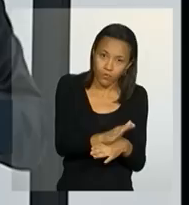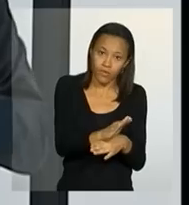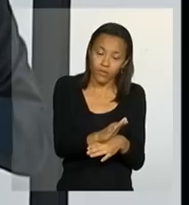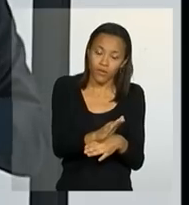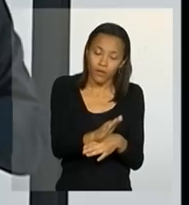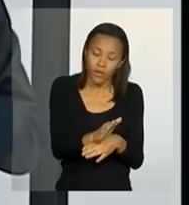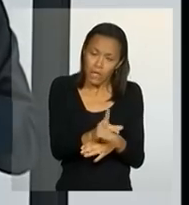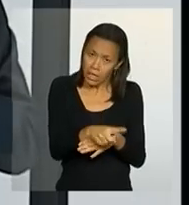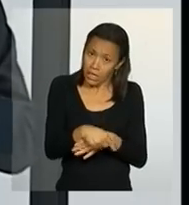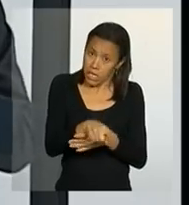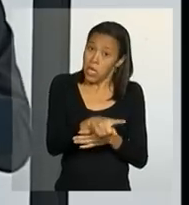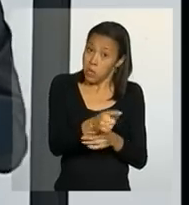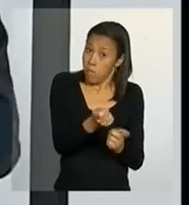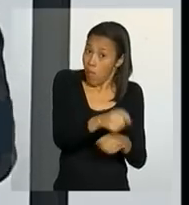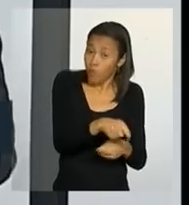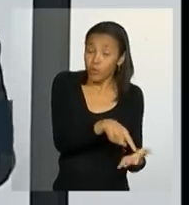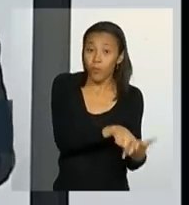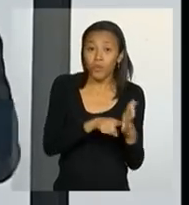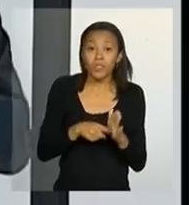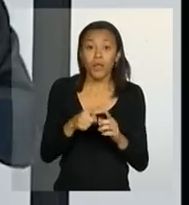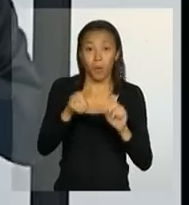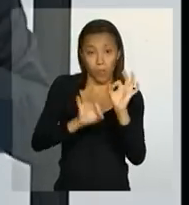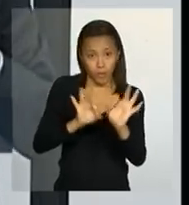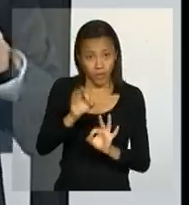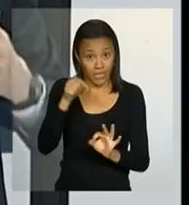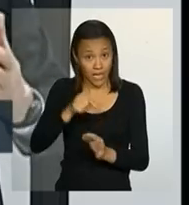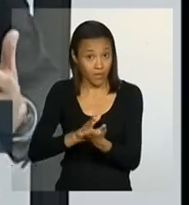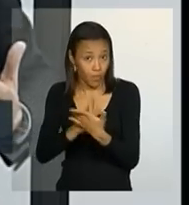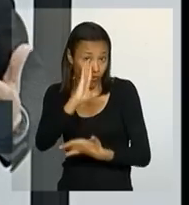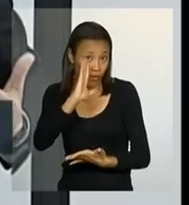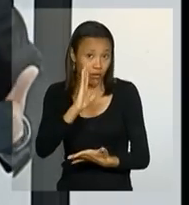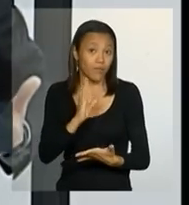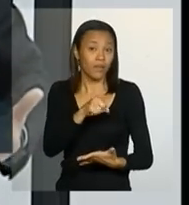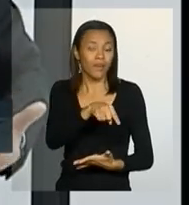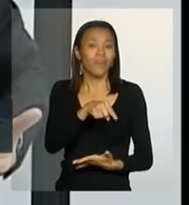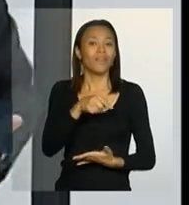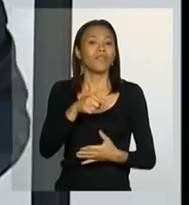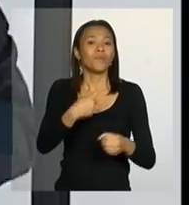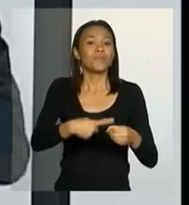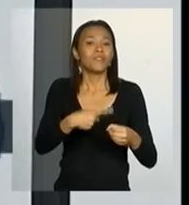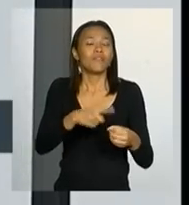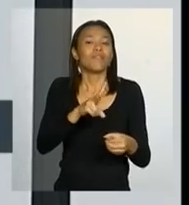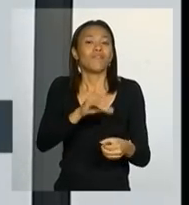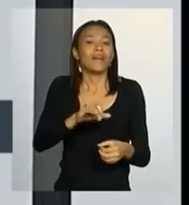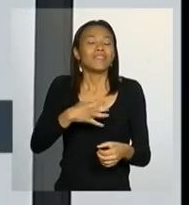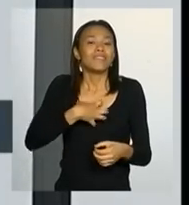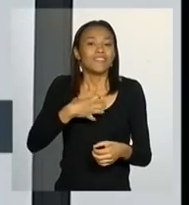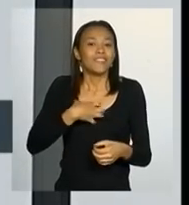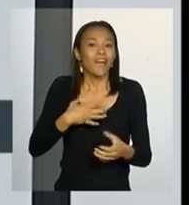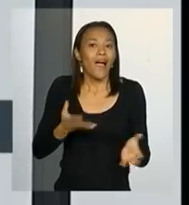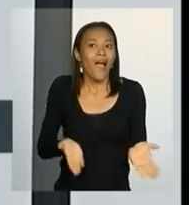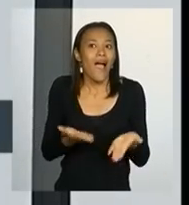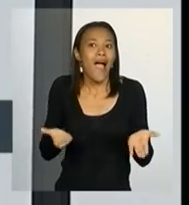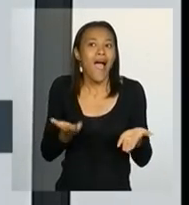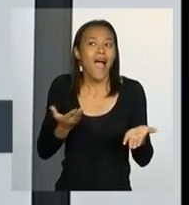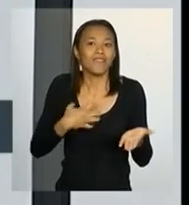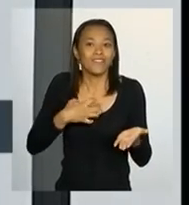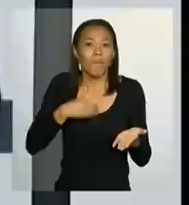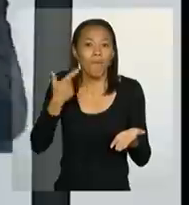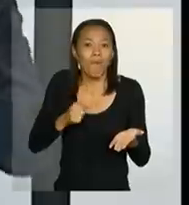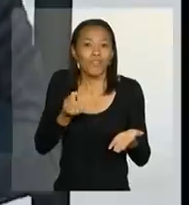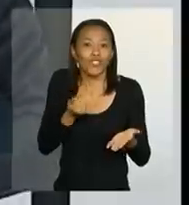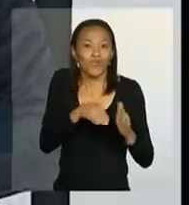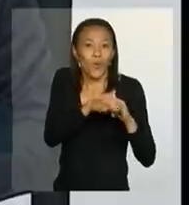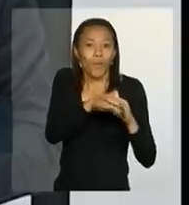e ele, podendo apresentar projetos esses aprovados, ele vai se sentir incentivado a colocar o dinheiro. nós